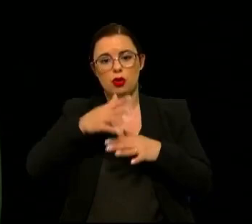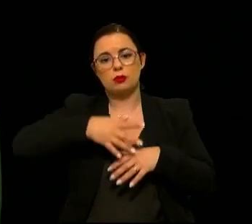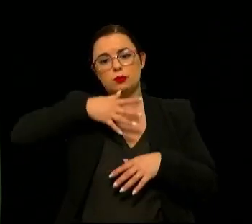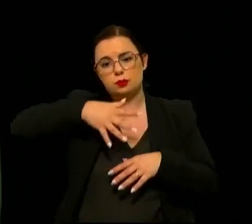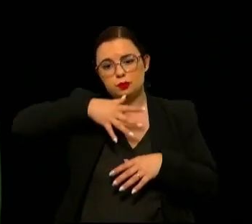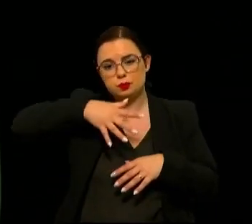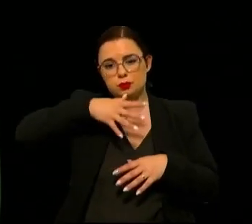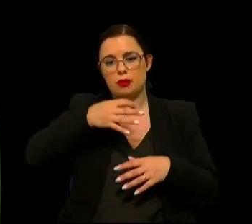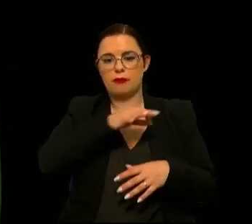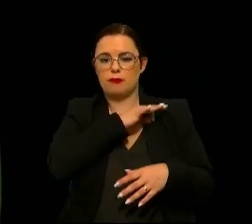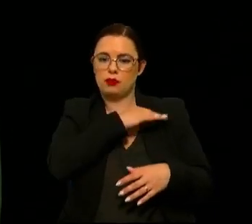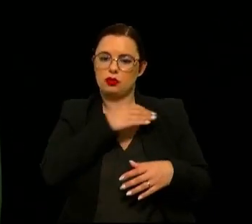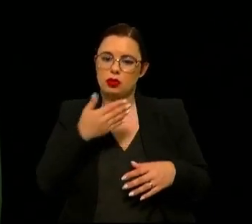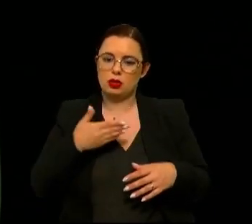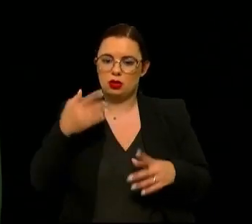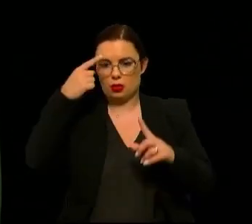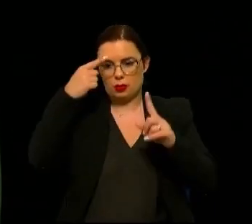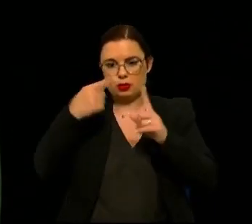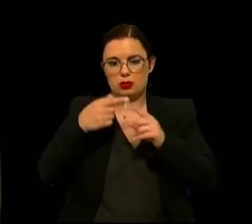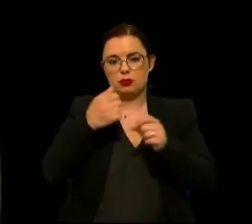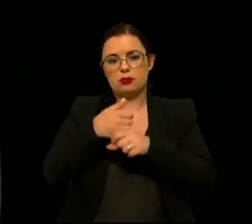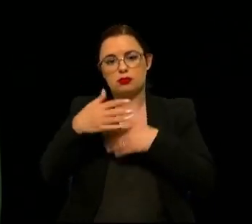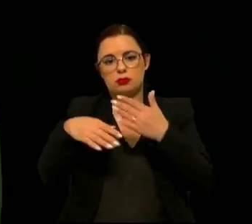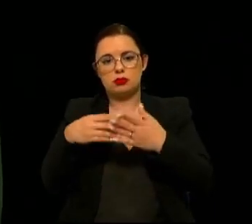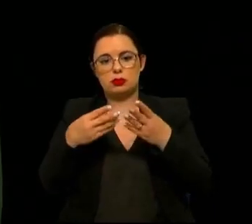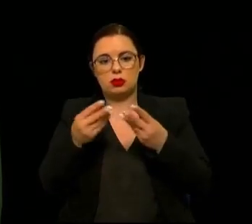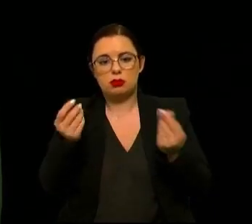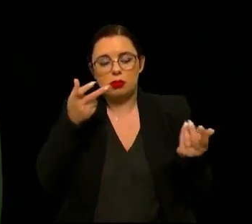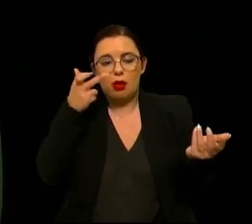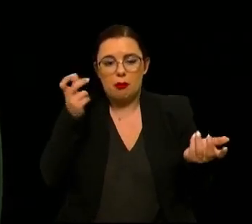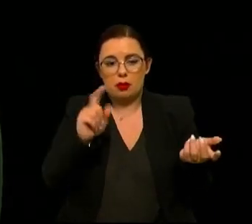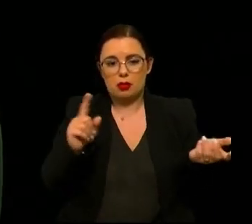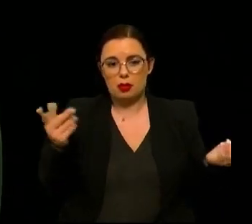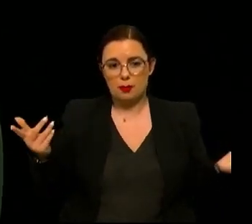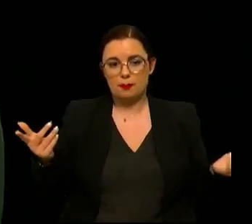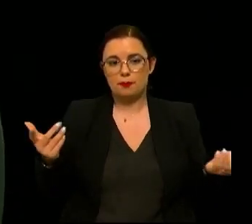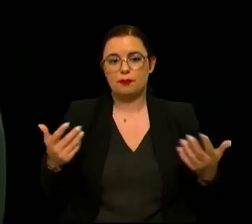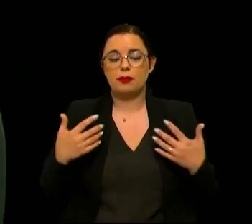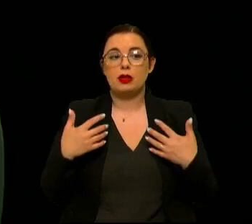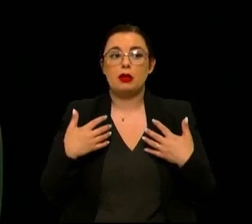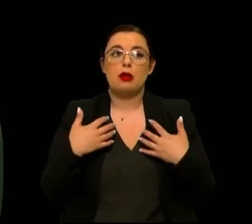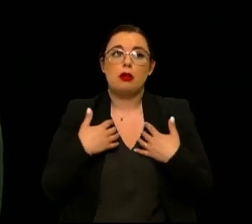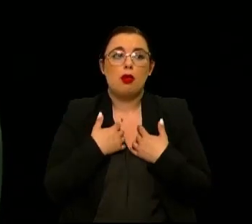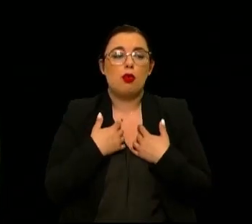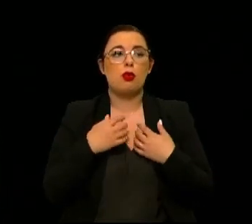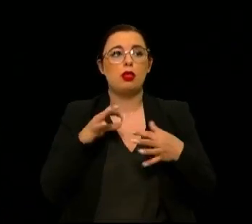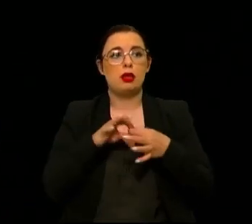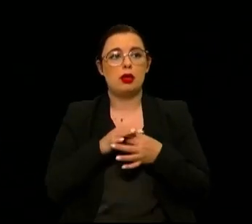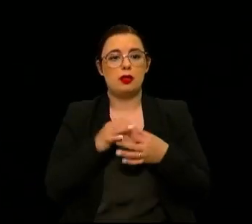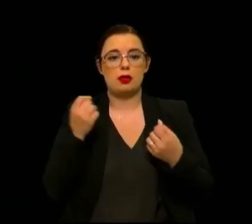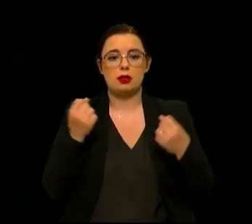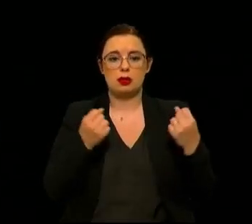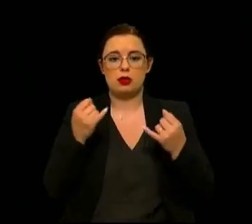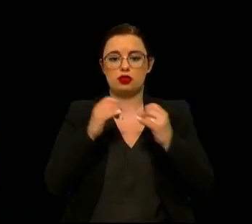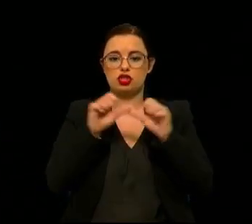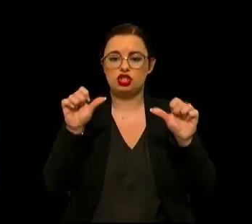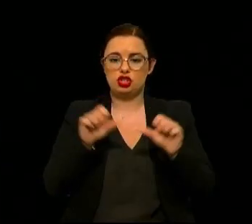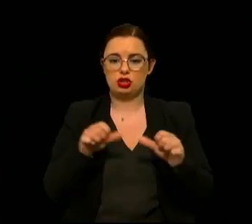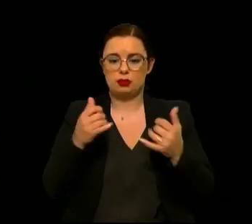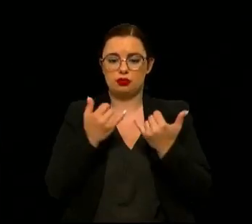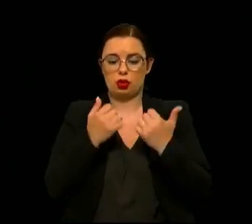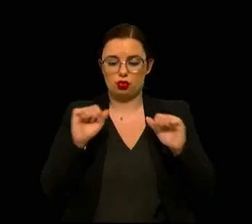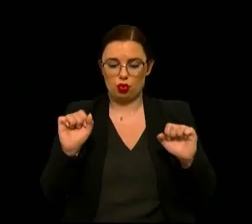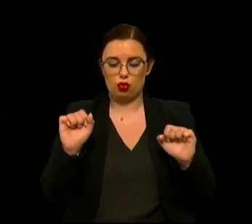das faculdades de direito etc para saber como é que isto resolve não se resolve tão rapidamente a questão dos veículos com sistemas cada vez mais